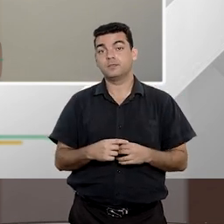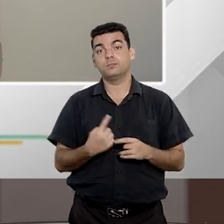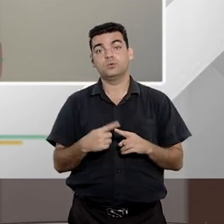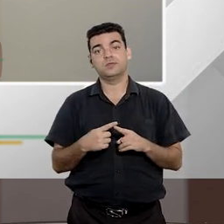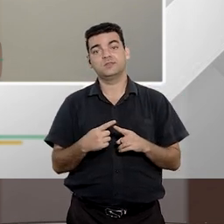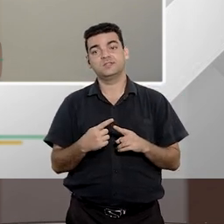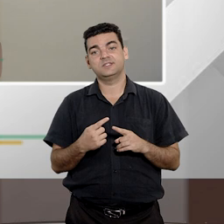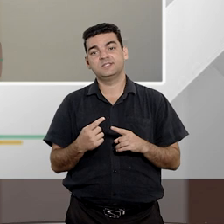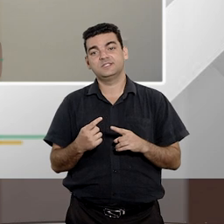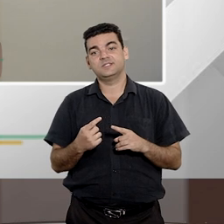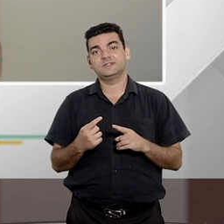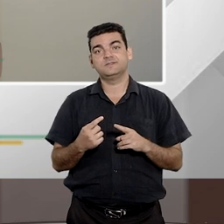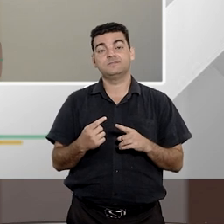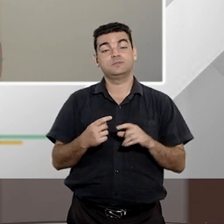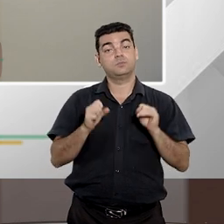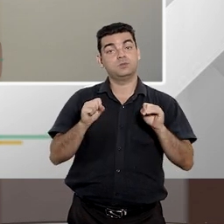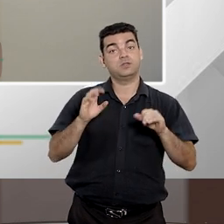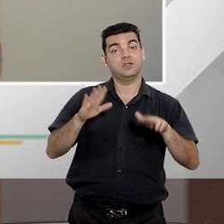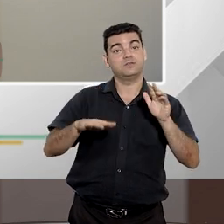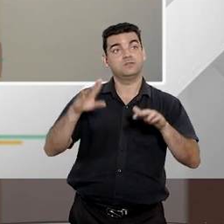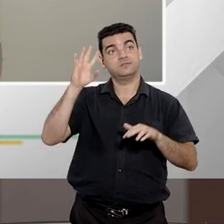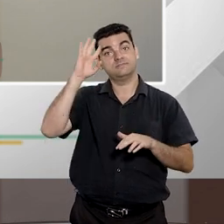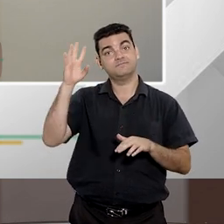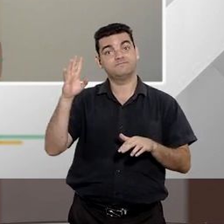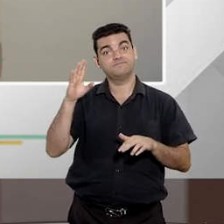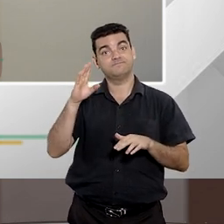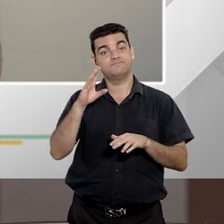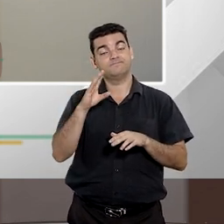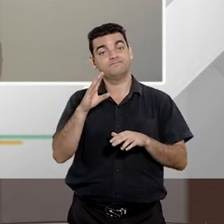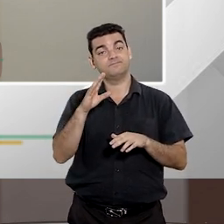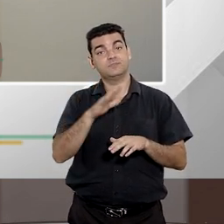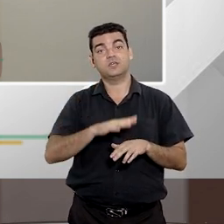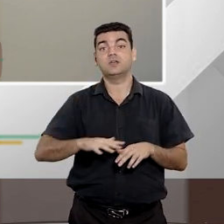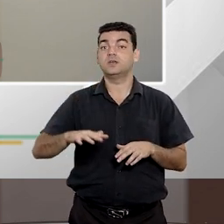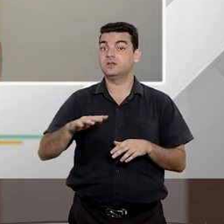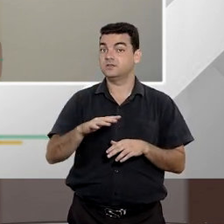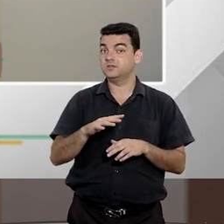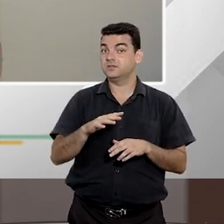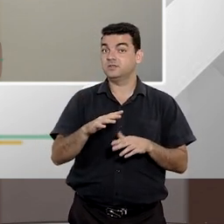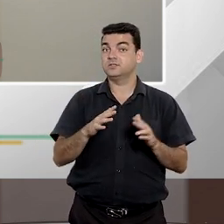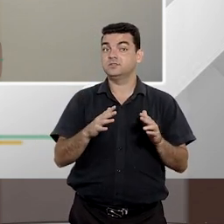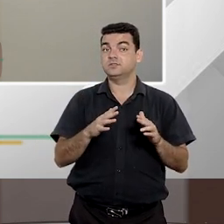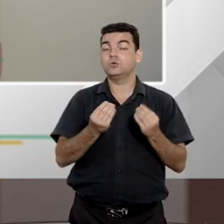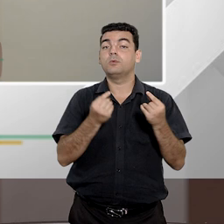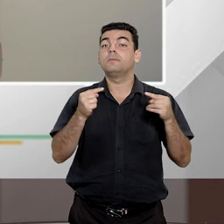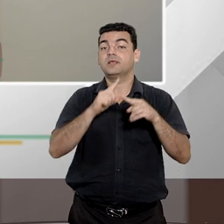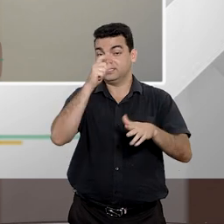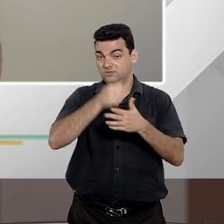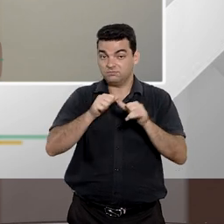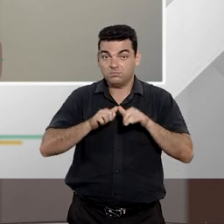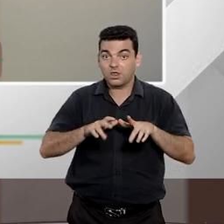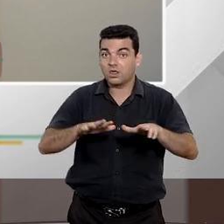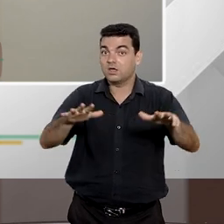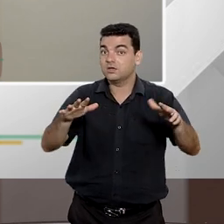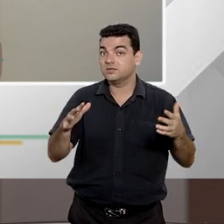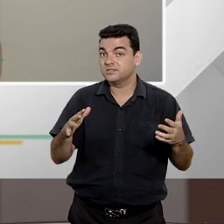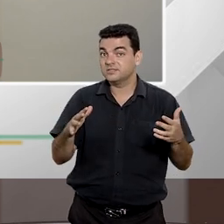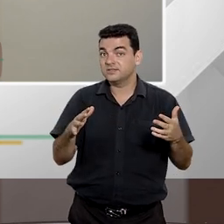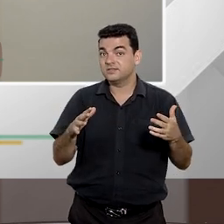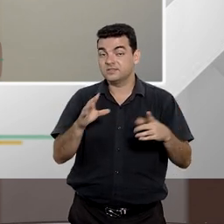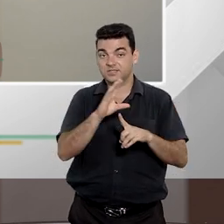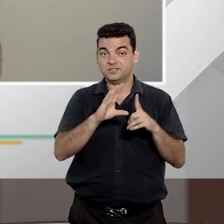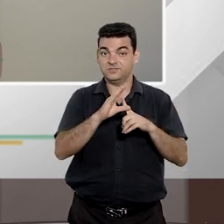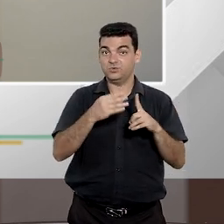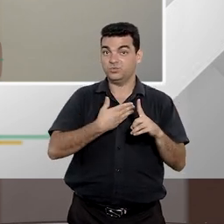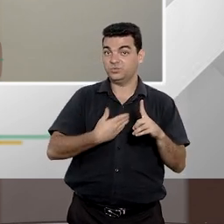conta da proximidade que se tem do âmbito na verdade dos efeitos da extensão de efeitos da ação